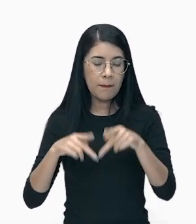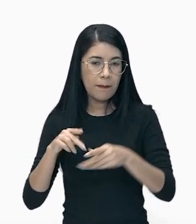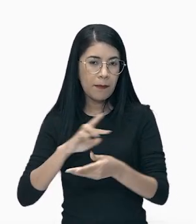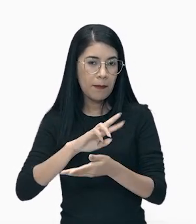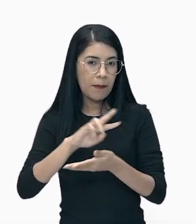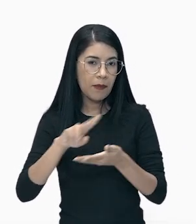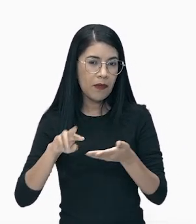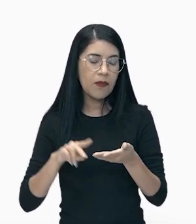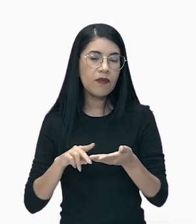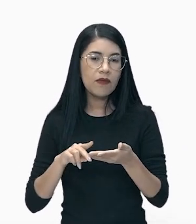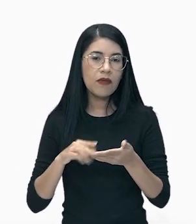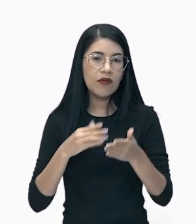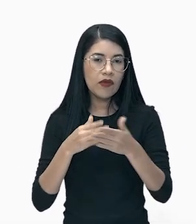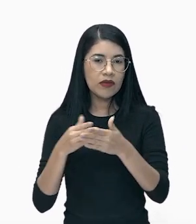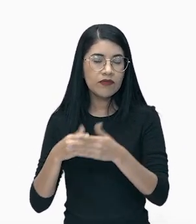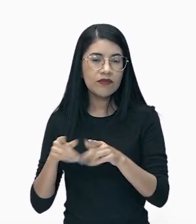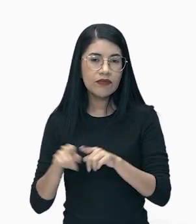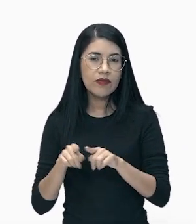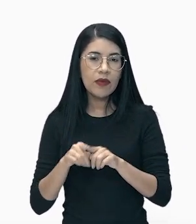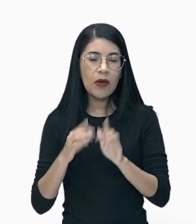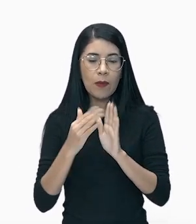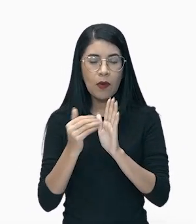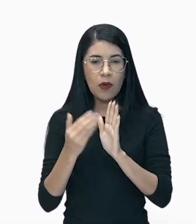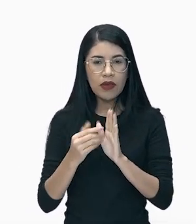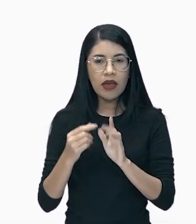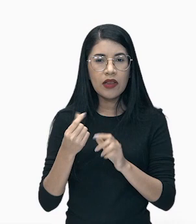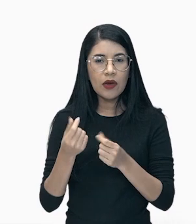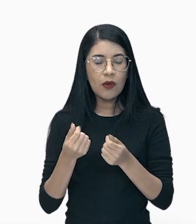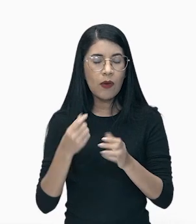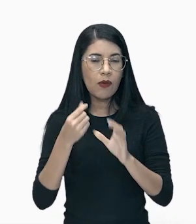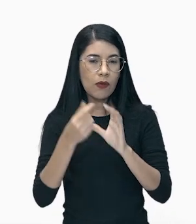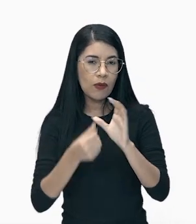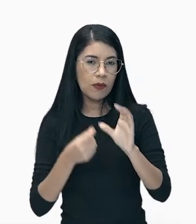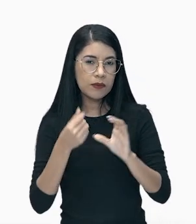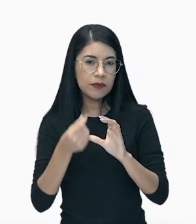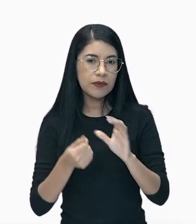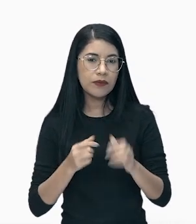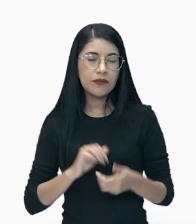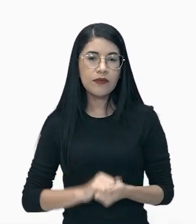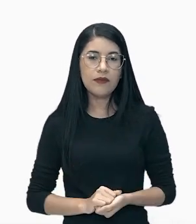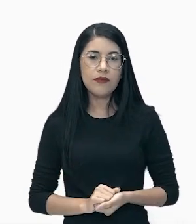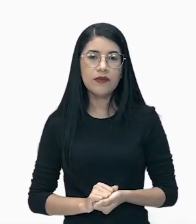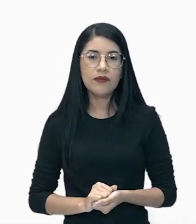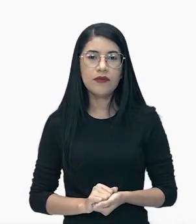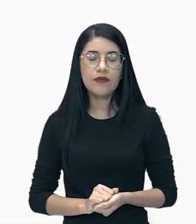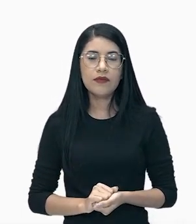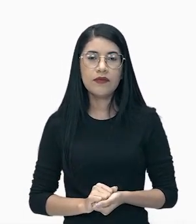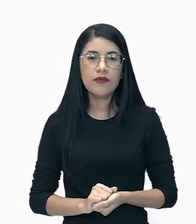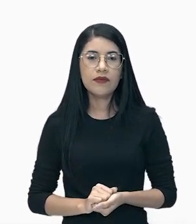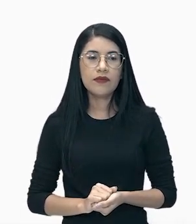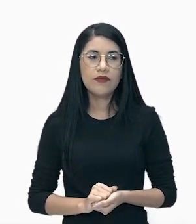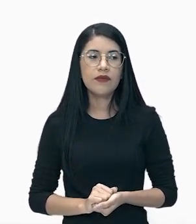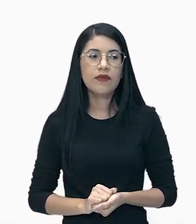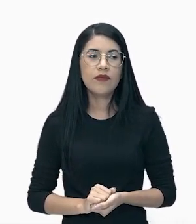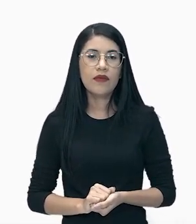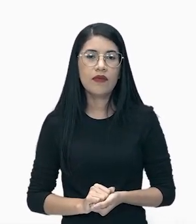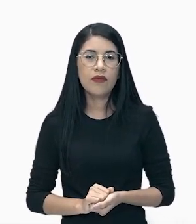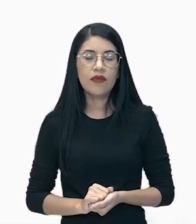estilo o modelo econômico capitalista. Vamos lá, gente. Efeitos da crise de 29.